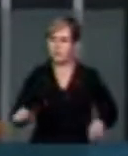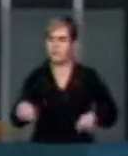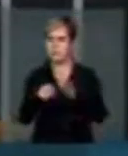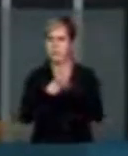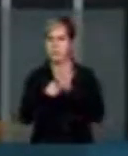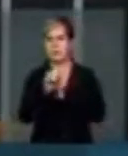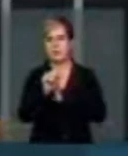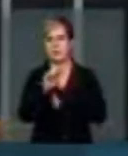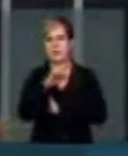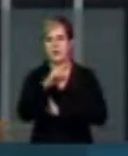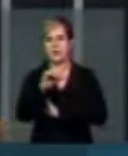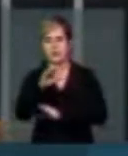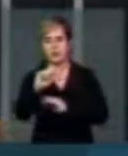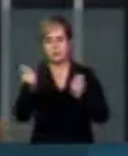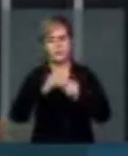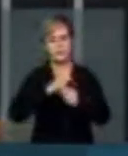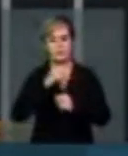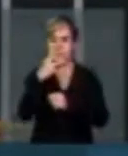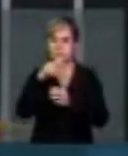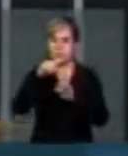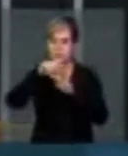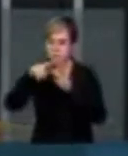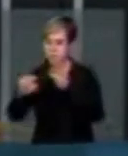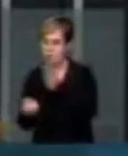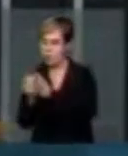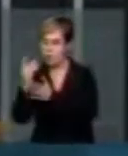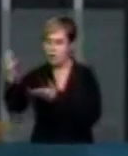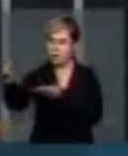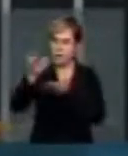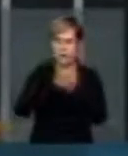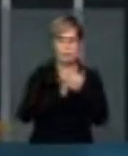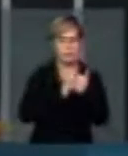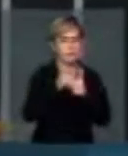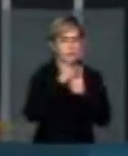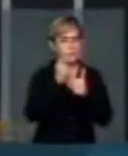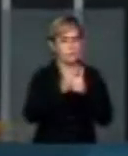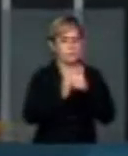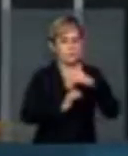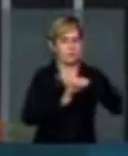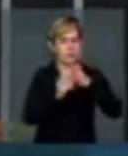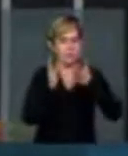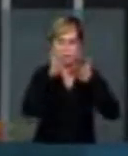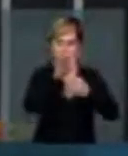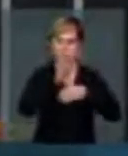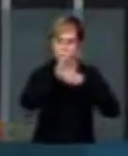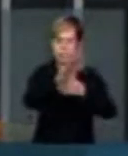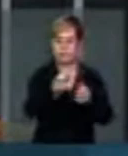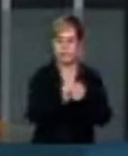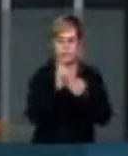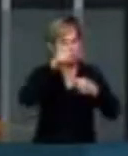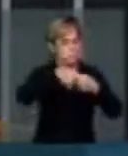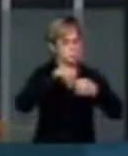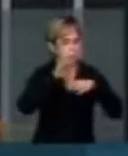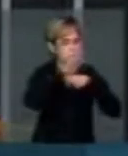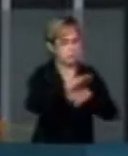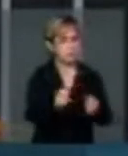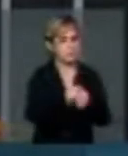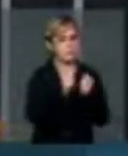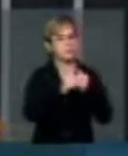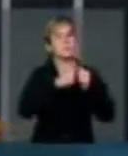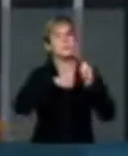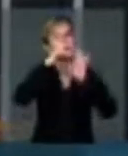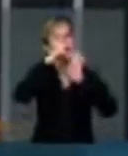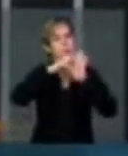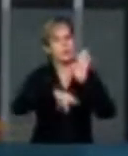deveria vir de três fontes. As duas primeiras, das contribuições de patrocinadores e participantes, como assim determina a regulamentação